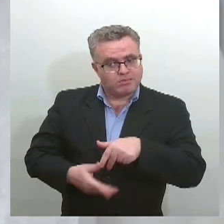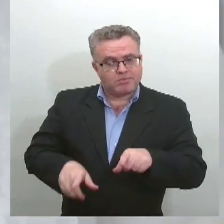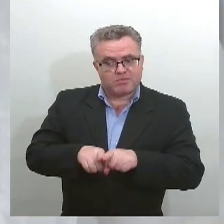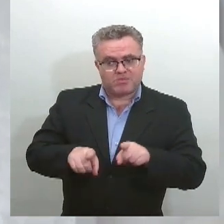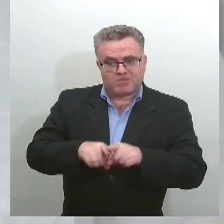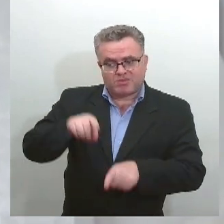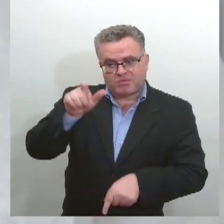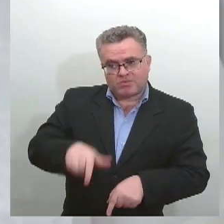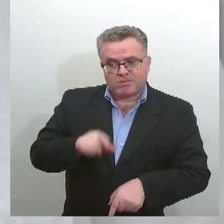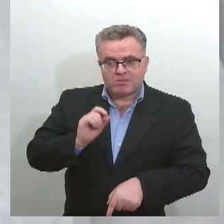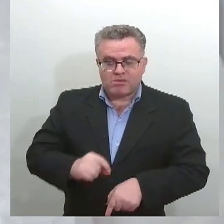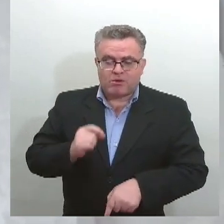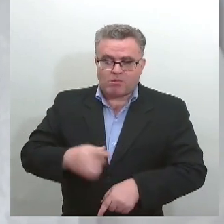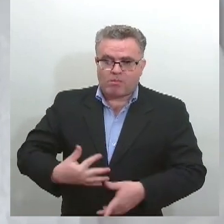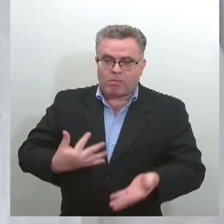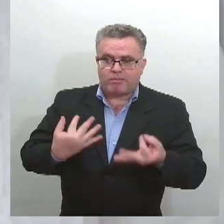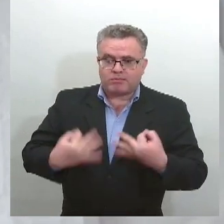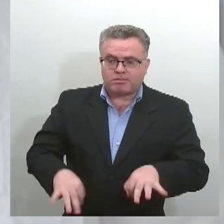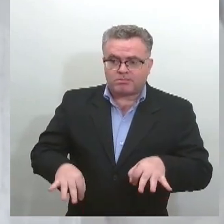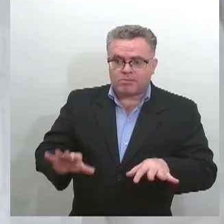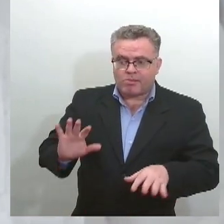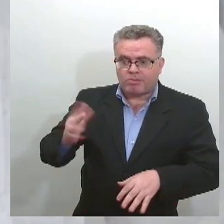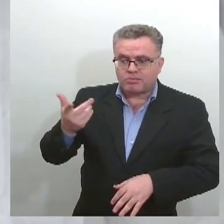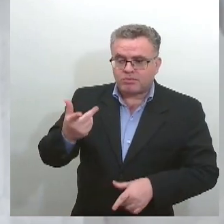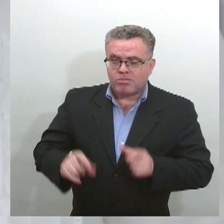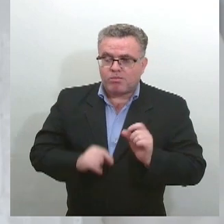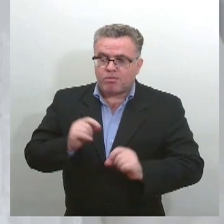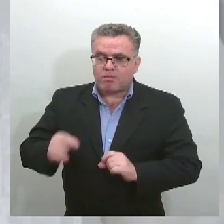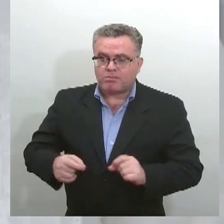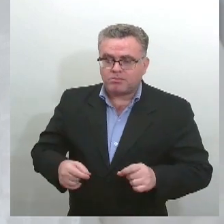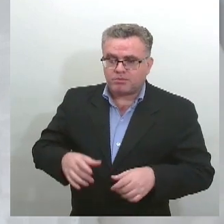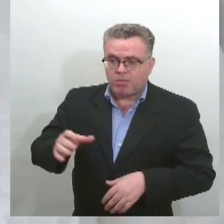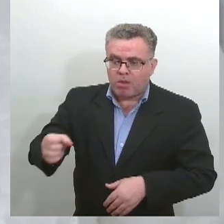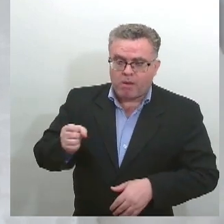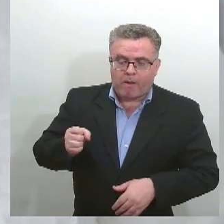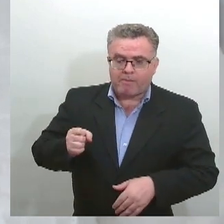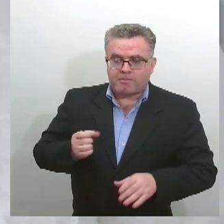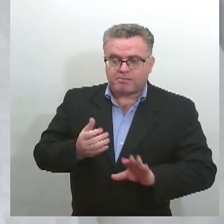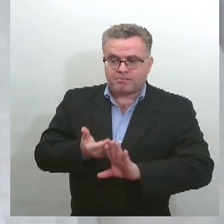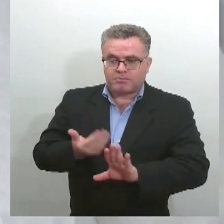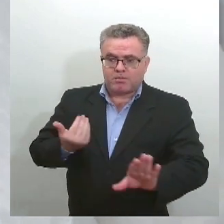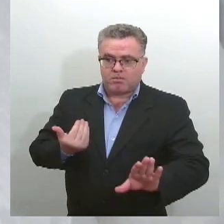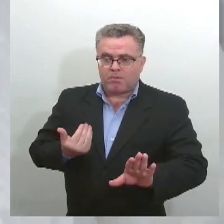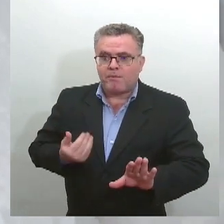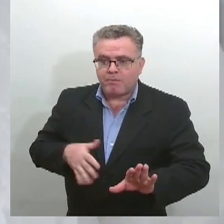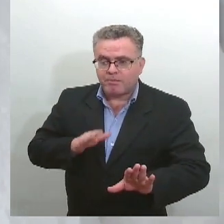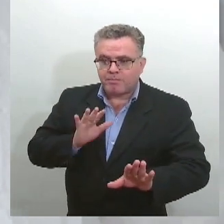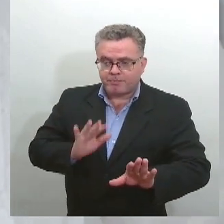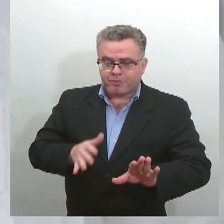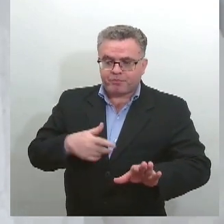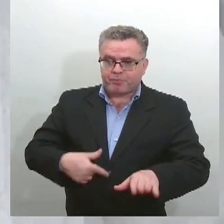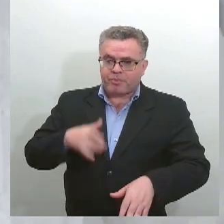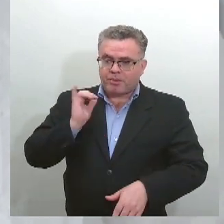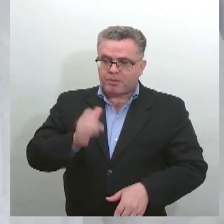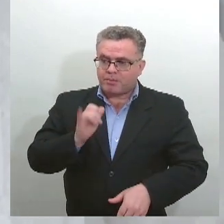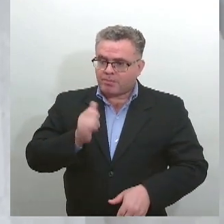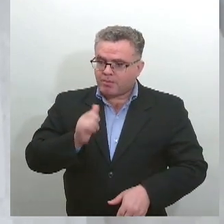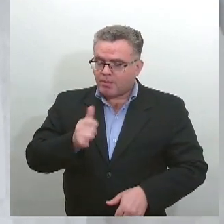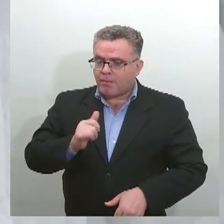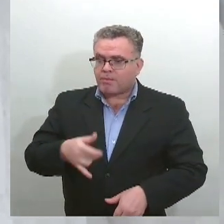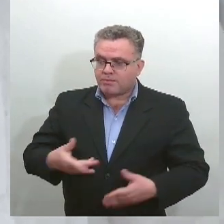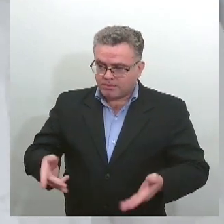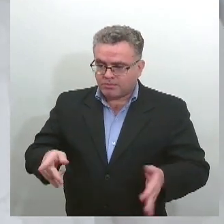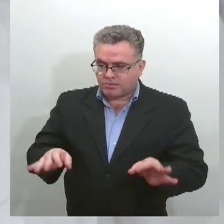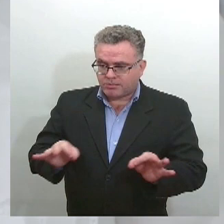correta é tirá-lo do seu convívio. Na verdade ainda existe uma subnotificação, mas nós dizemos